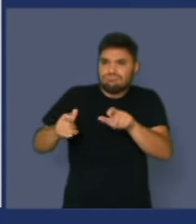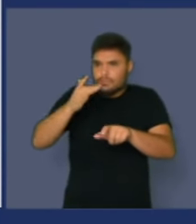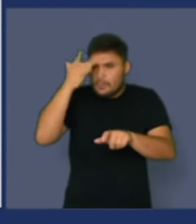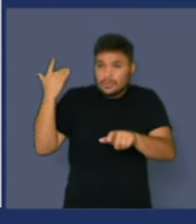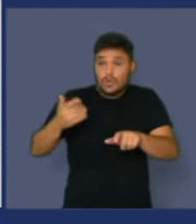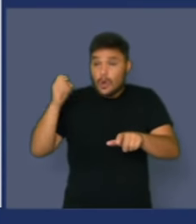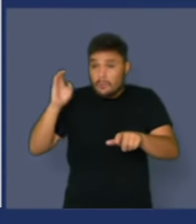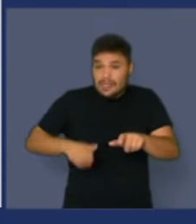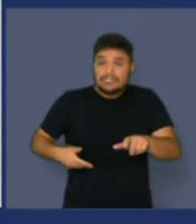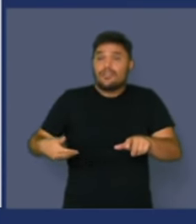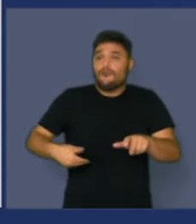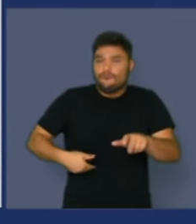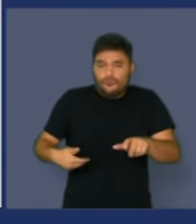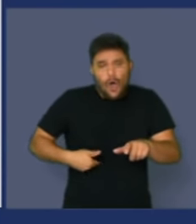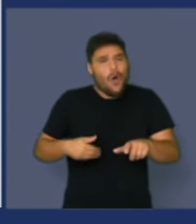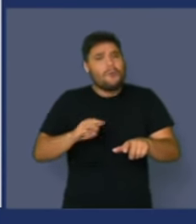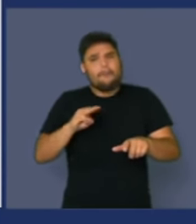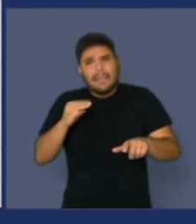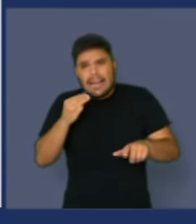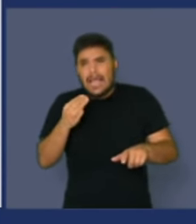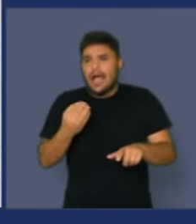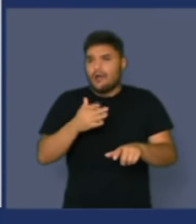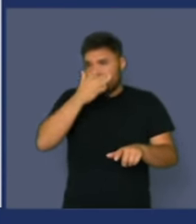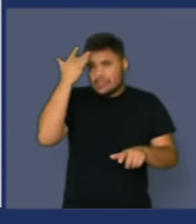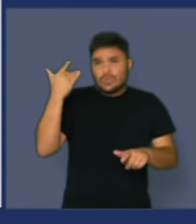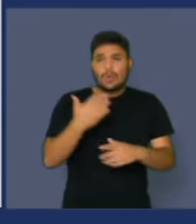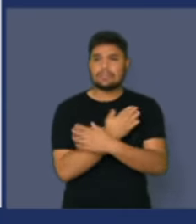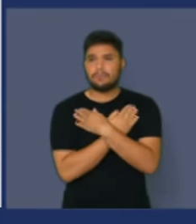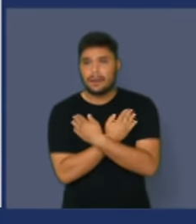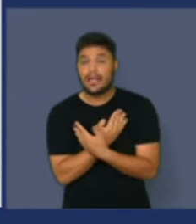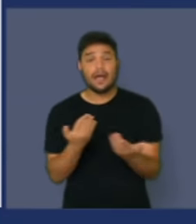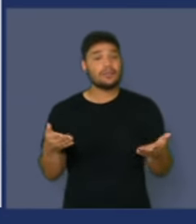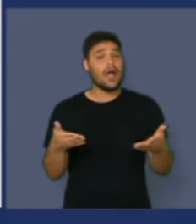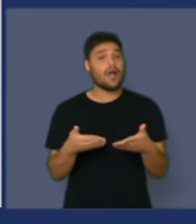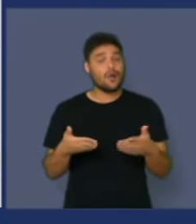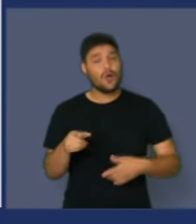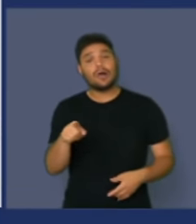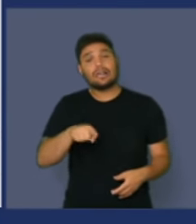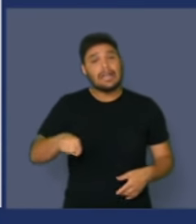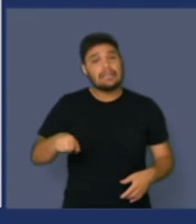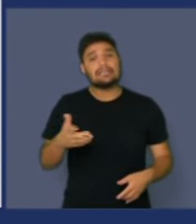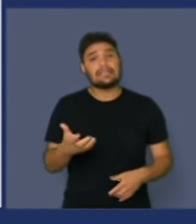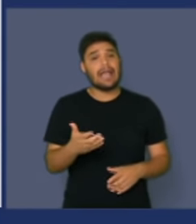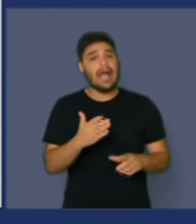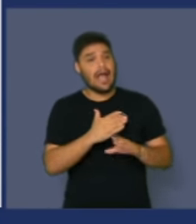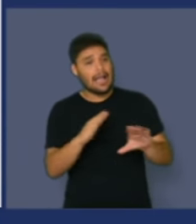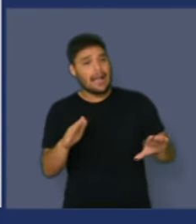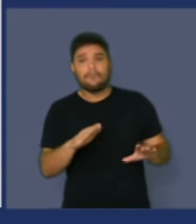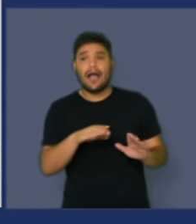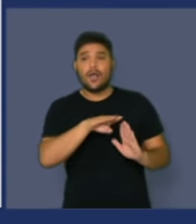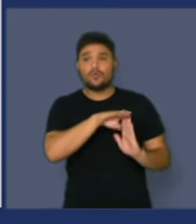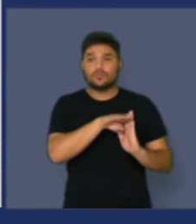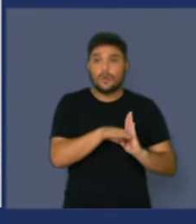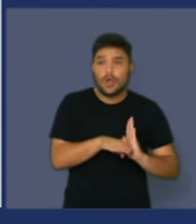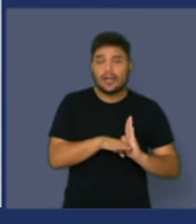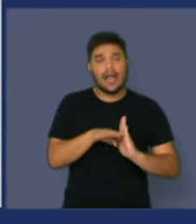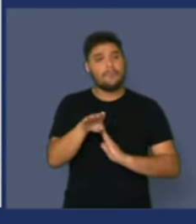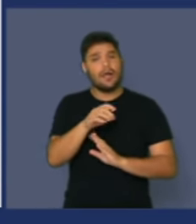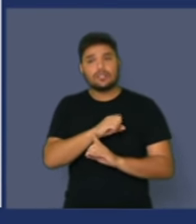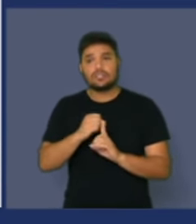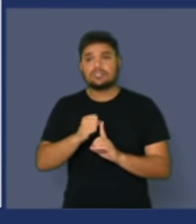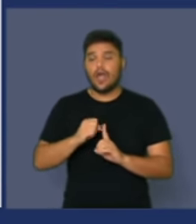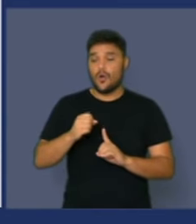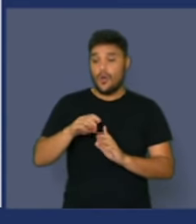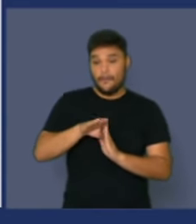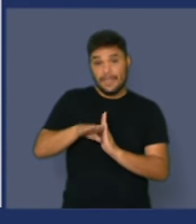fome, milhões de brasileiros desempregados e agora querem, porque acabaram com as políticas e com os programas. Onde está Minha Casa Minha